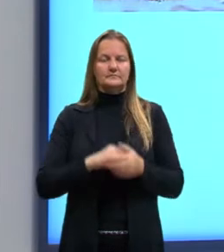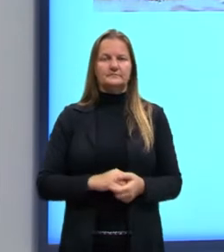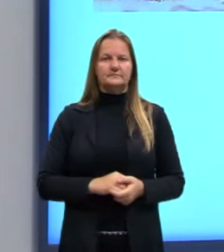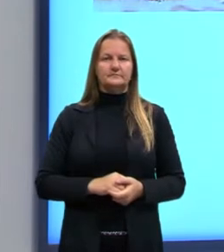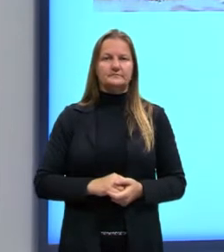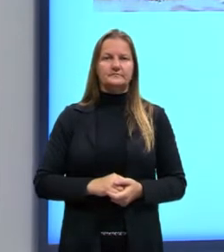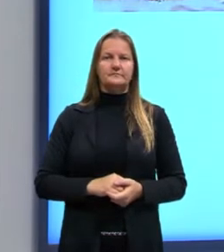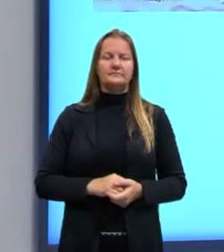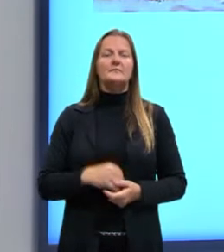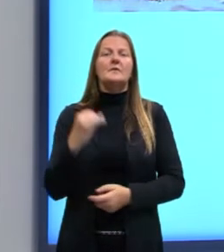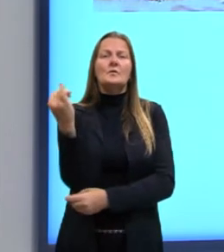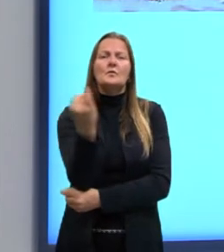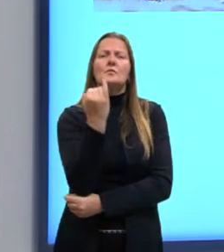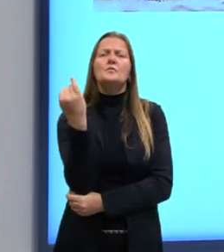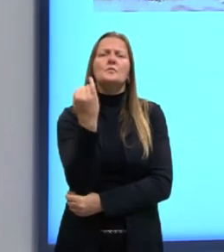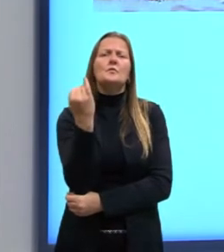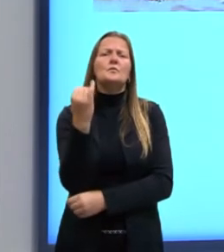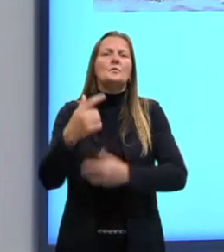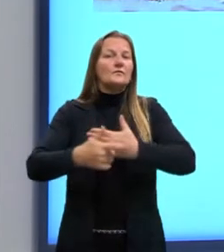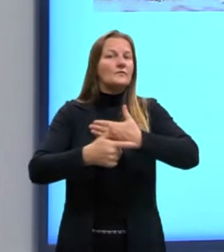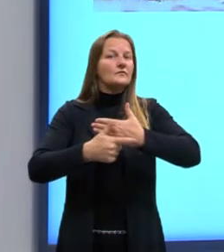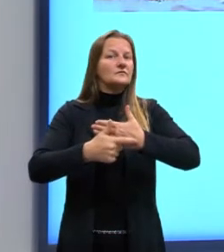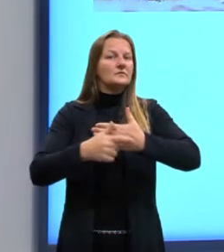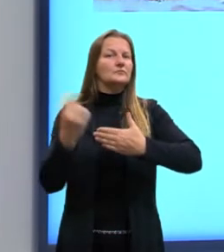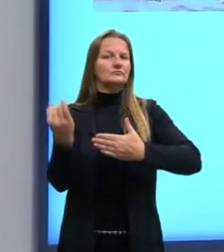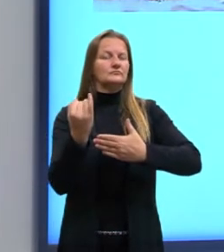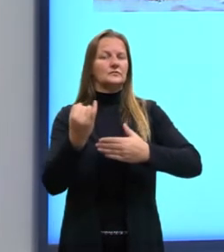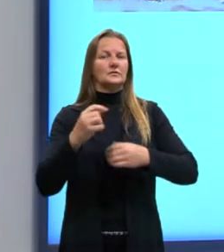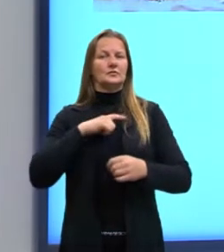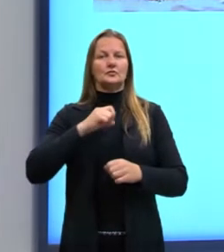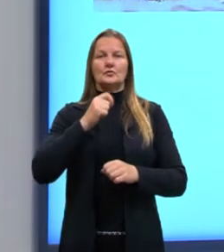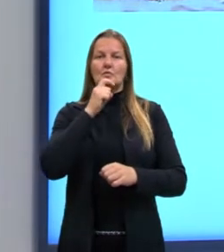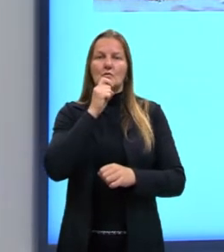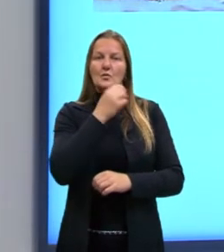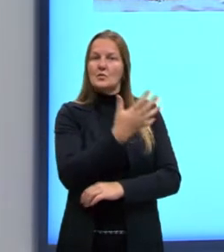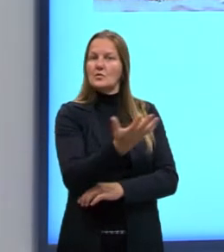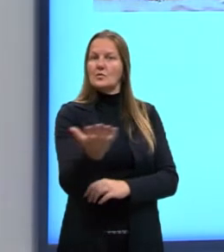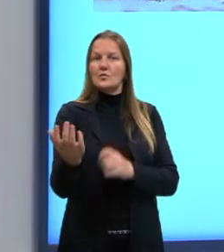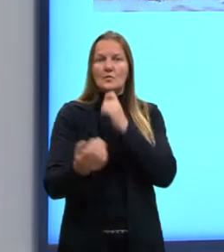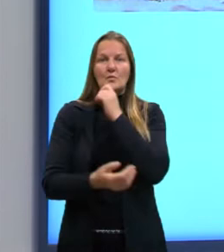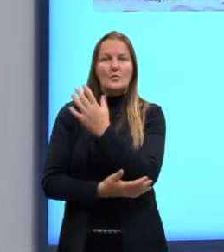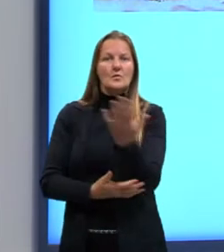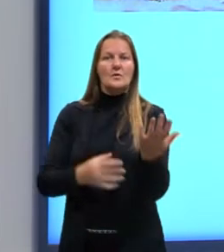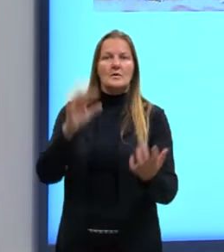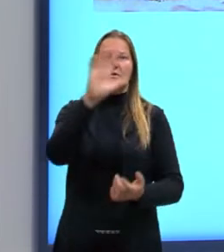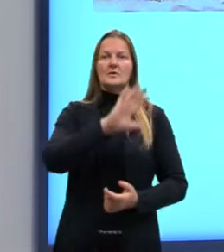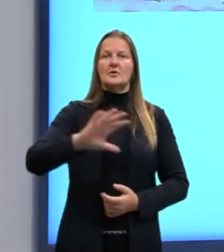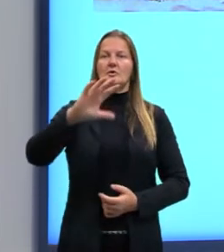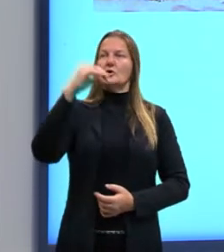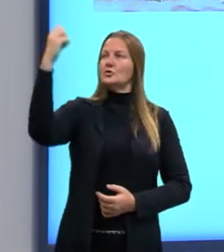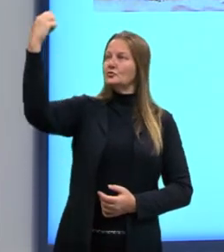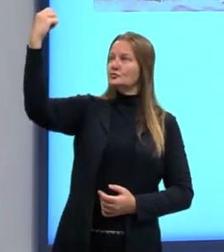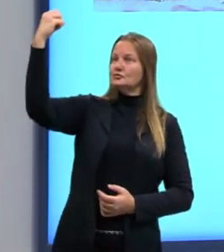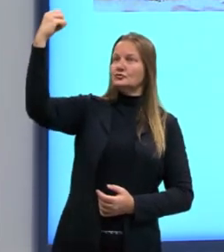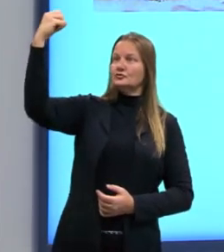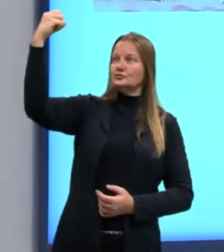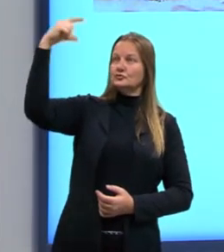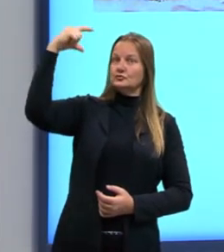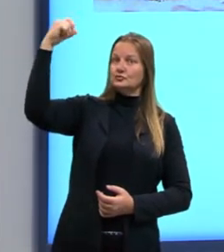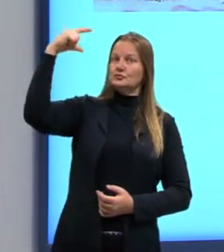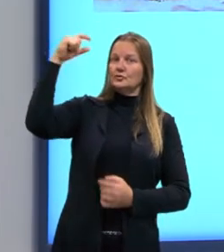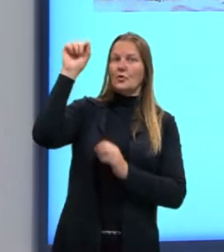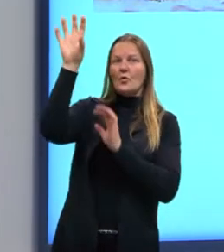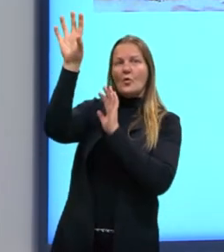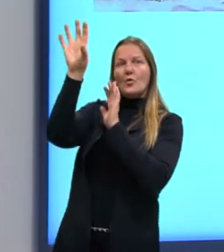A importância, então, da fotossíntese para o meio ambiente. Então, a energia do sol é absorvida aqui pelos